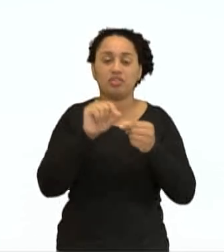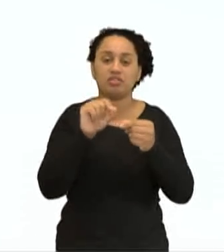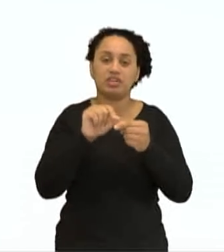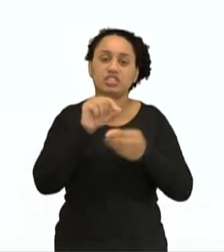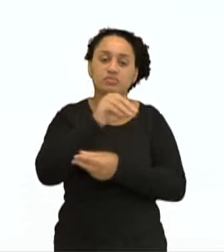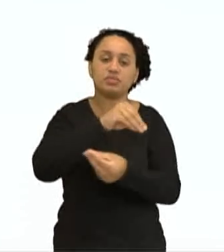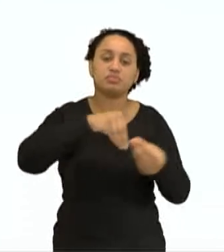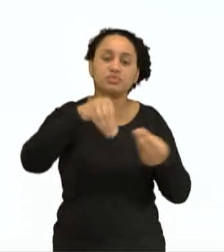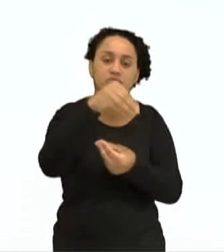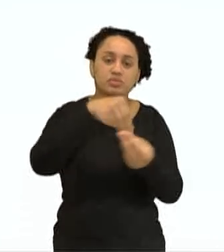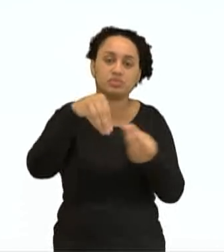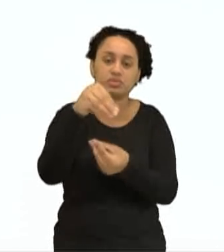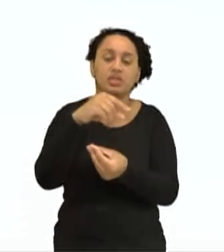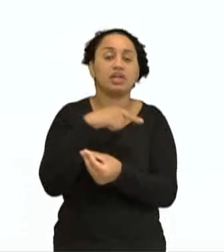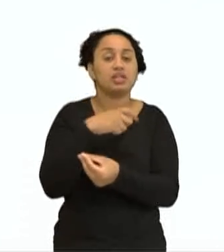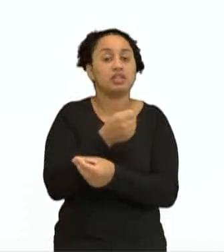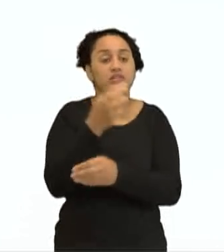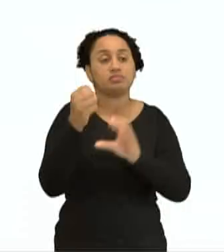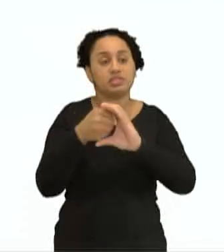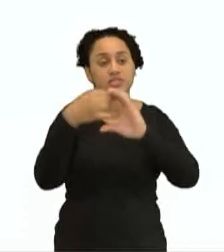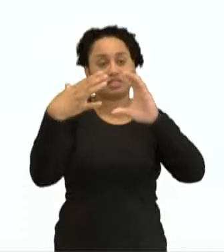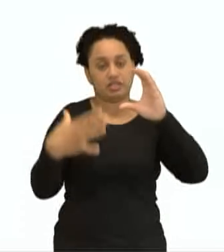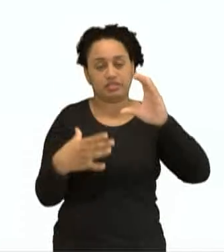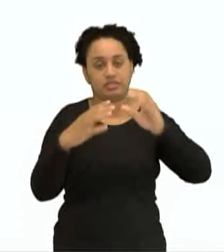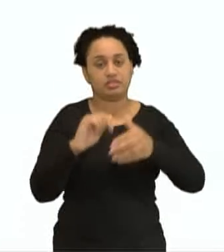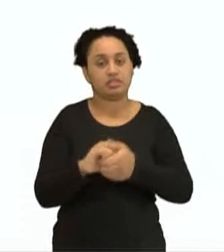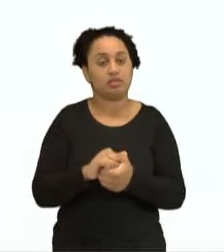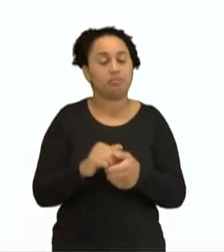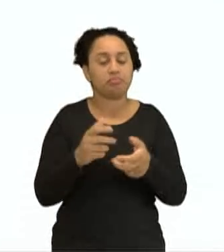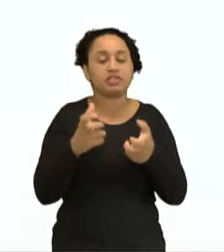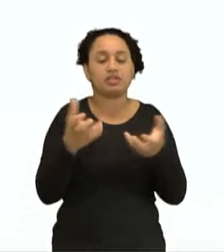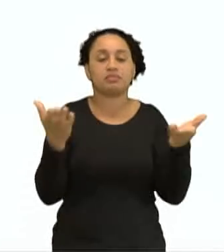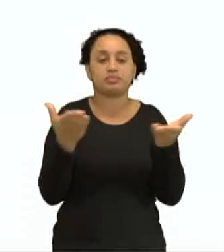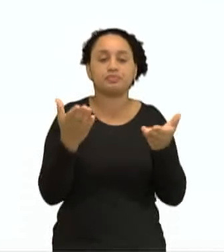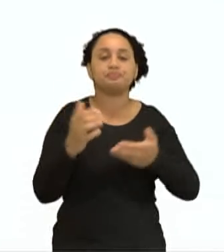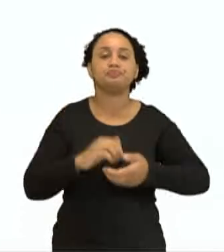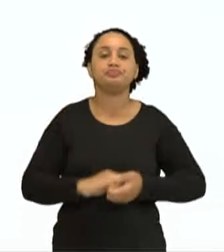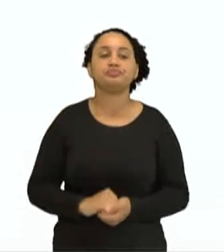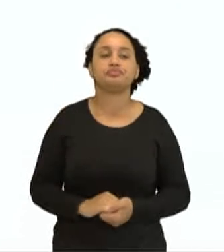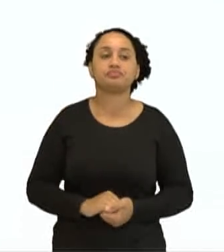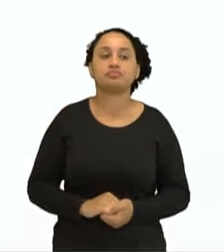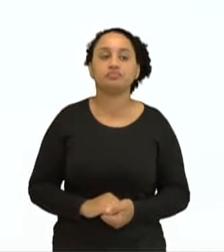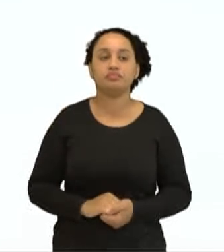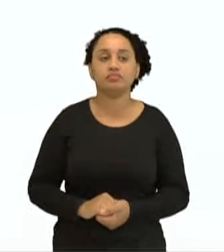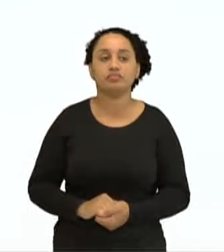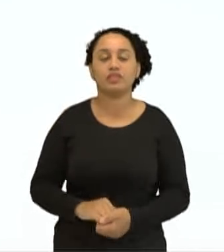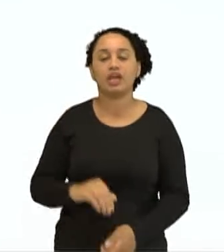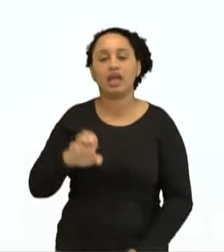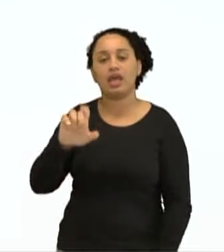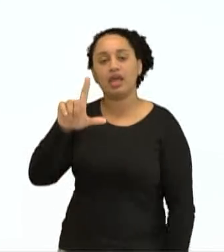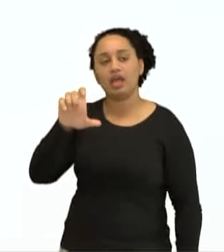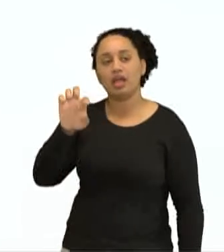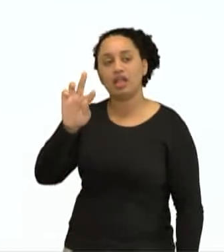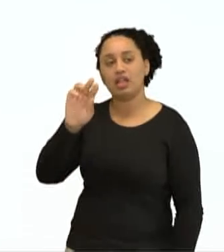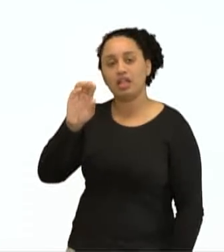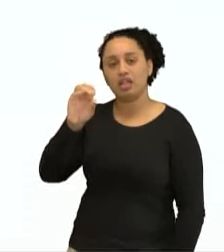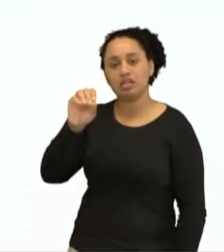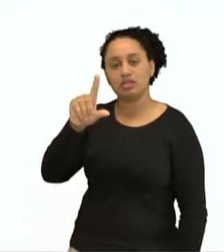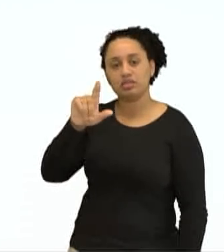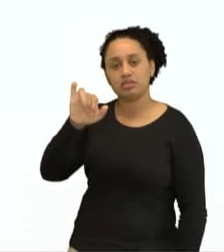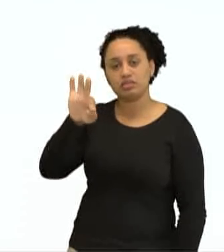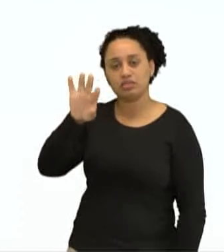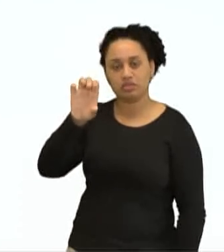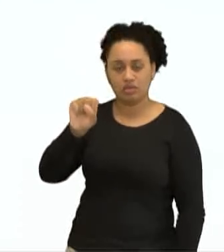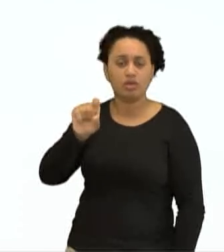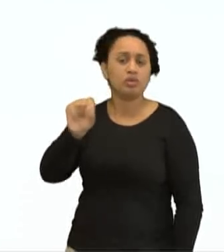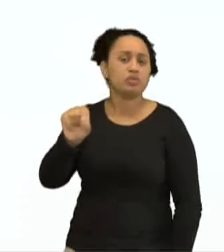E aí, eu tenho algumas propriedades. Por exemplo, olha a questão que eu trouxe aqui. Eletrólitos. O que são eletrólitos? São soluções